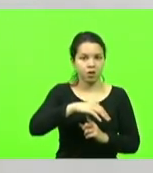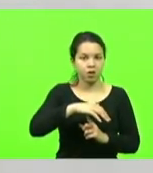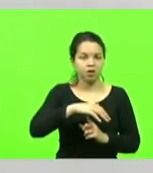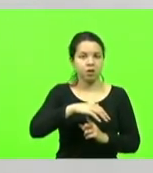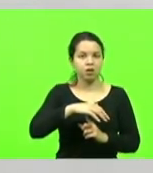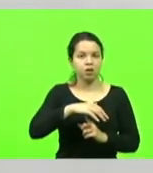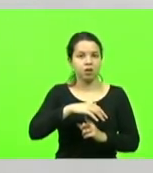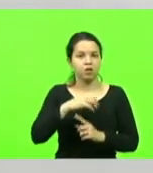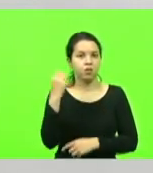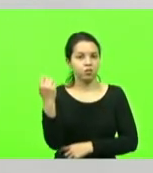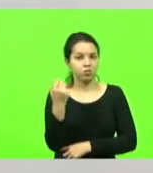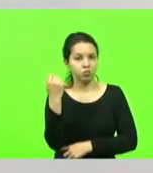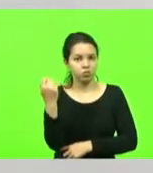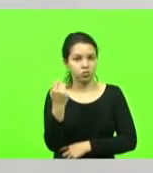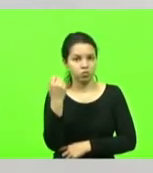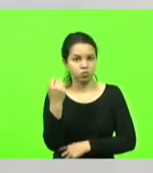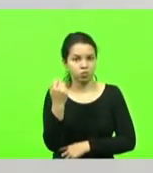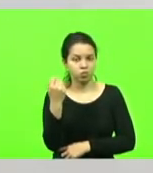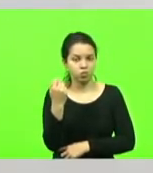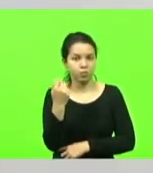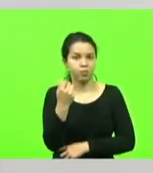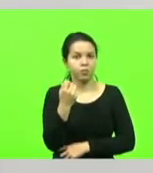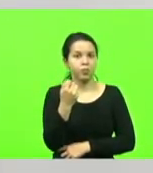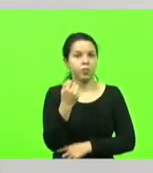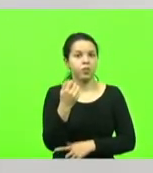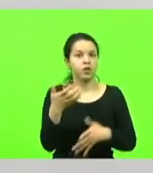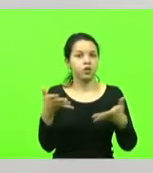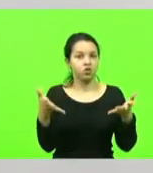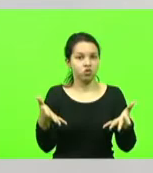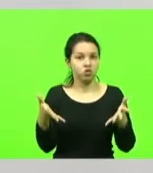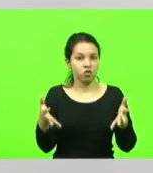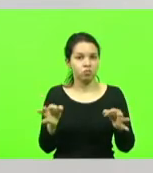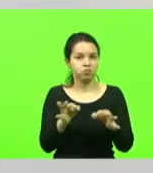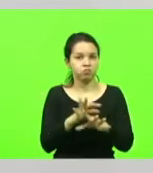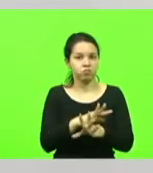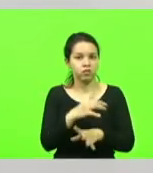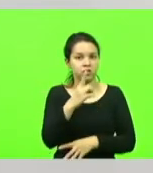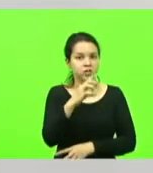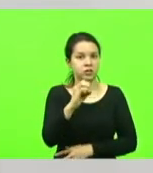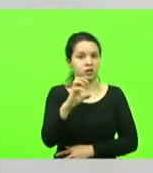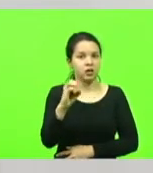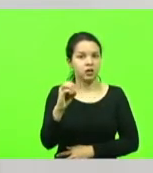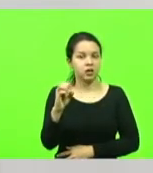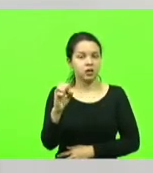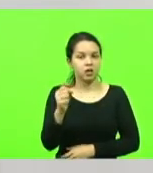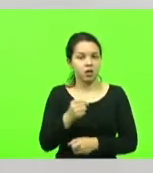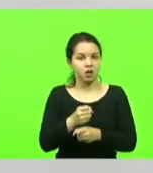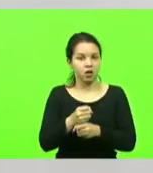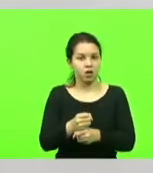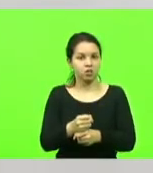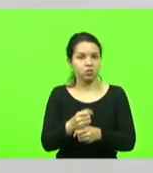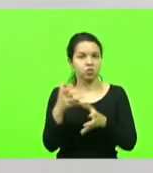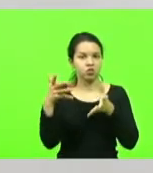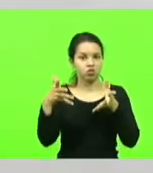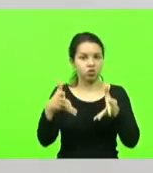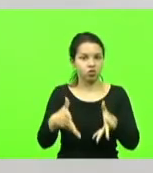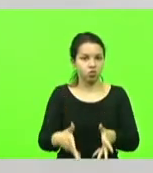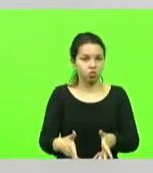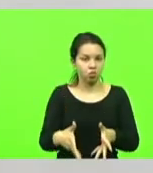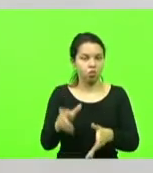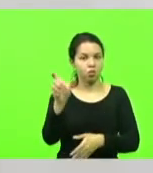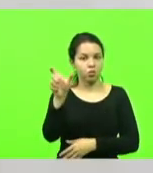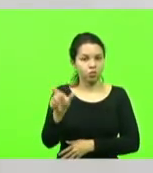pela chegada do centenário ao Brasil do Frade Frei Egídio Monsini.